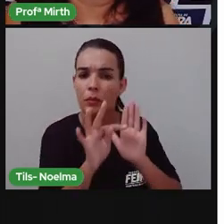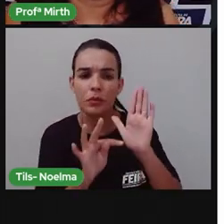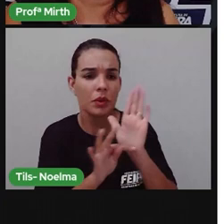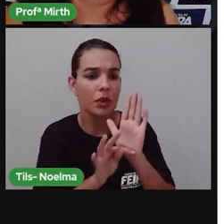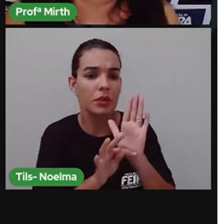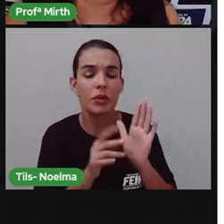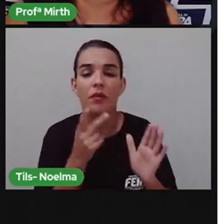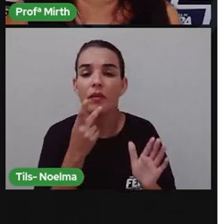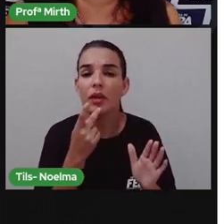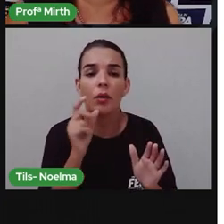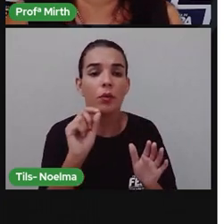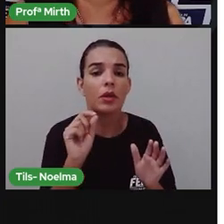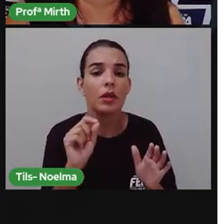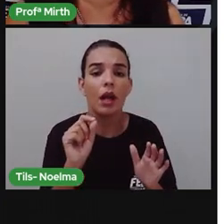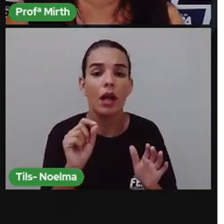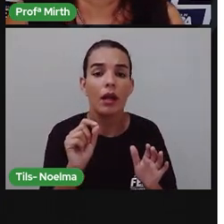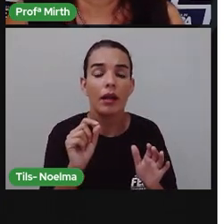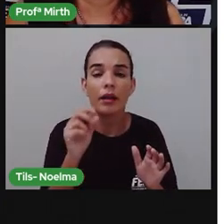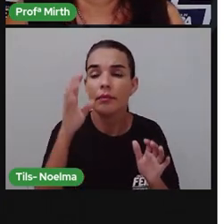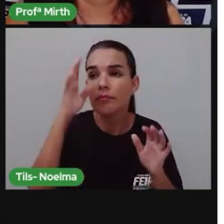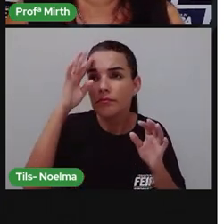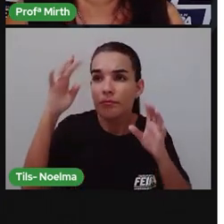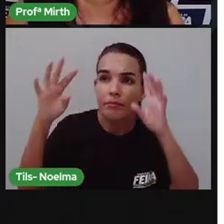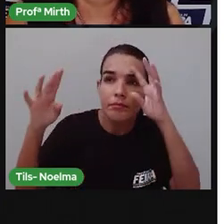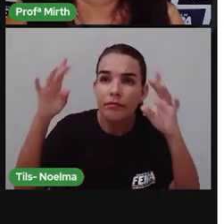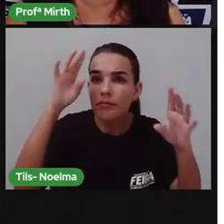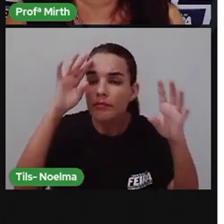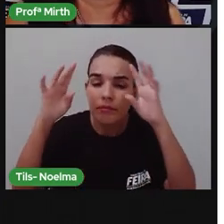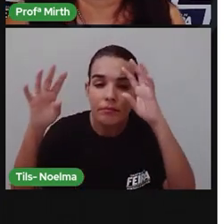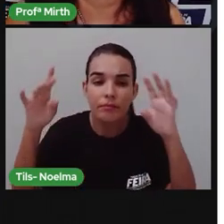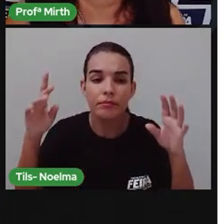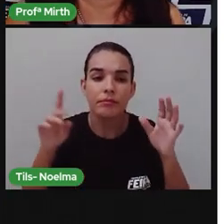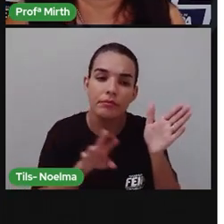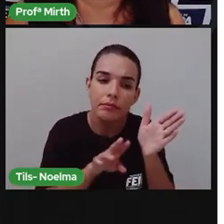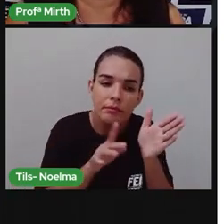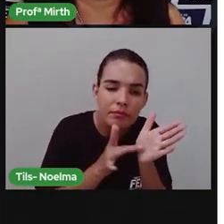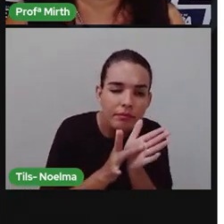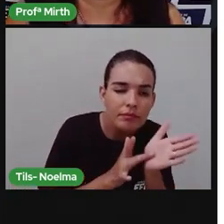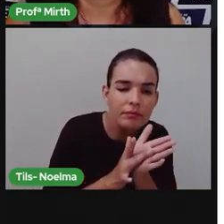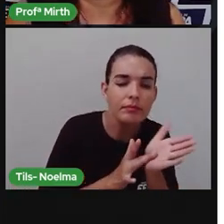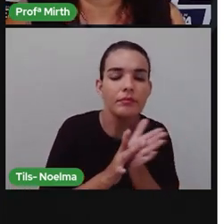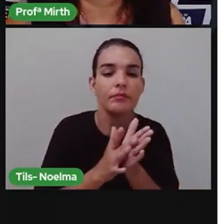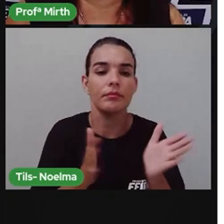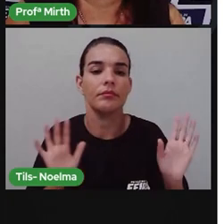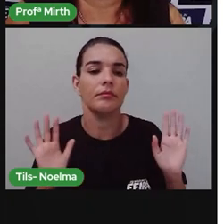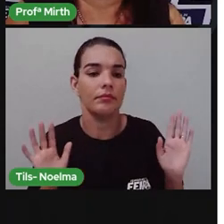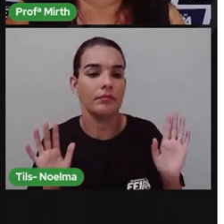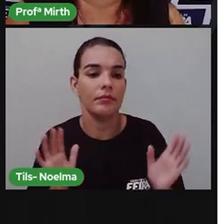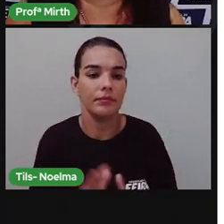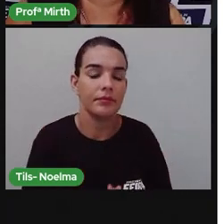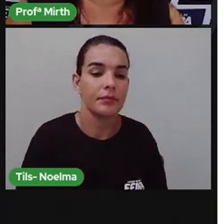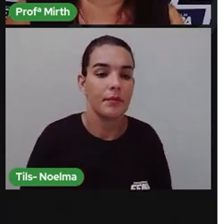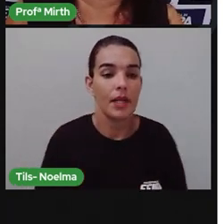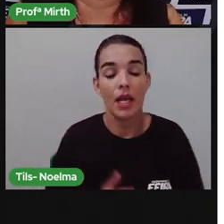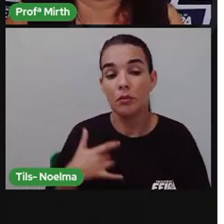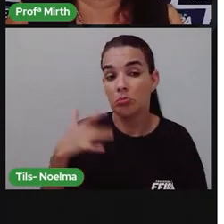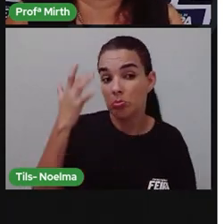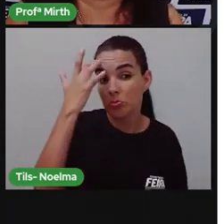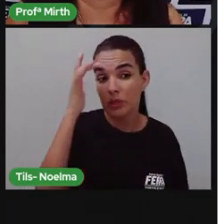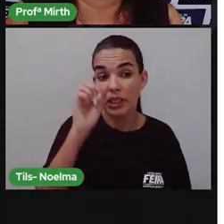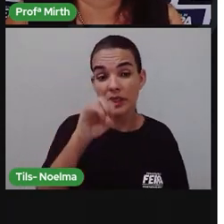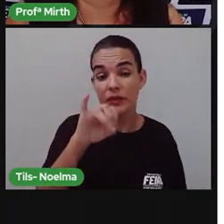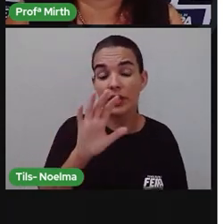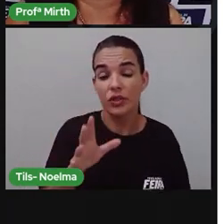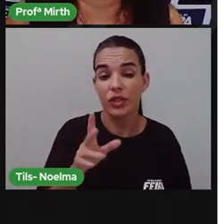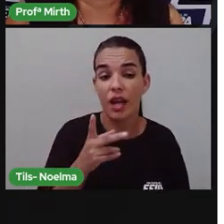autobiográfico de forma de ficção. Então, não sei se vocês já leram, né? Ou quem já teve acesso, já leu um